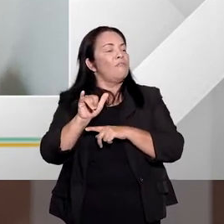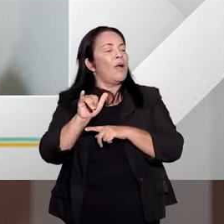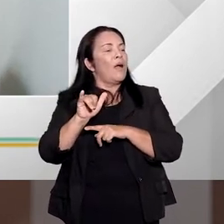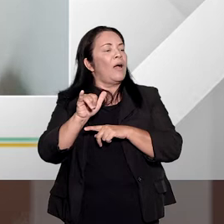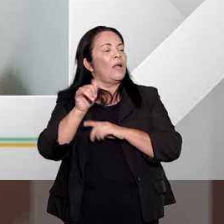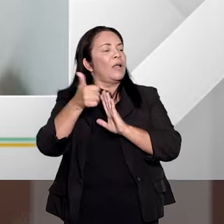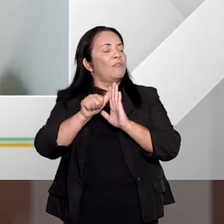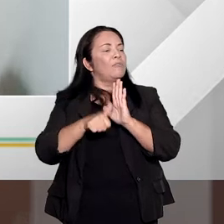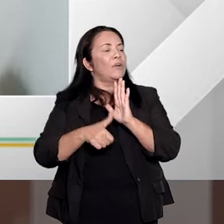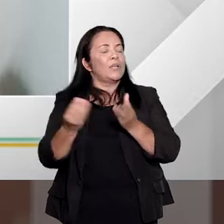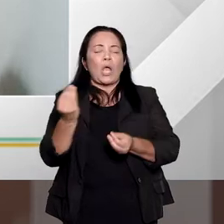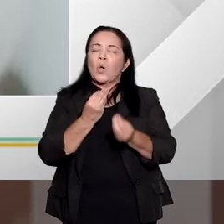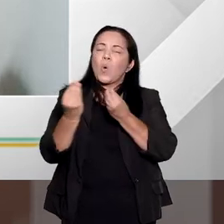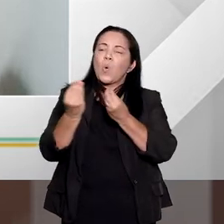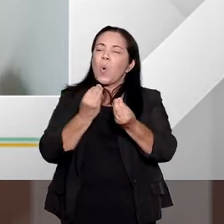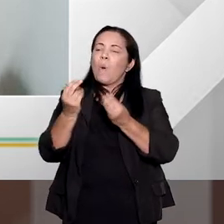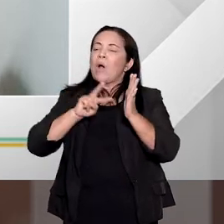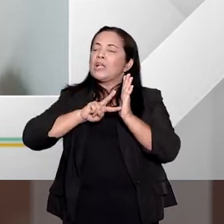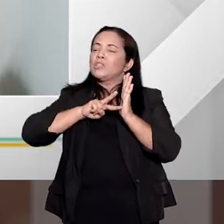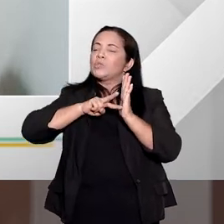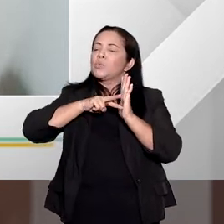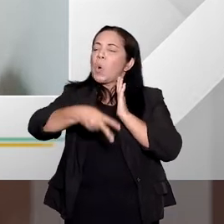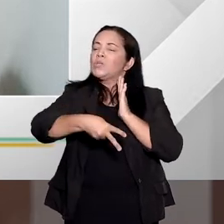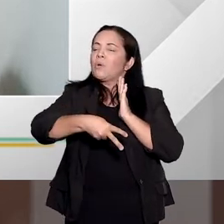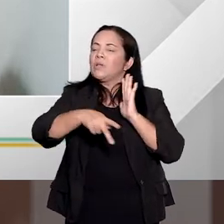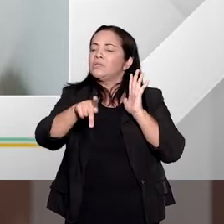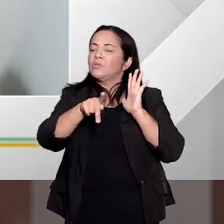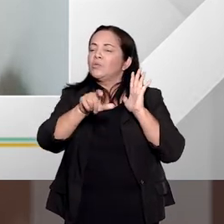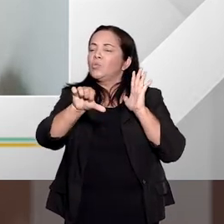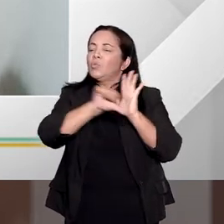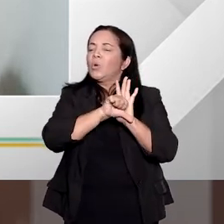circunstância judicial referente às consequências do delito.